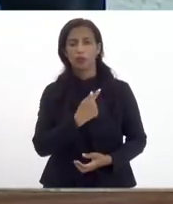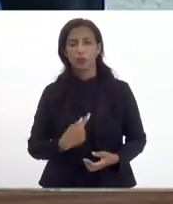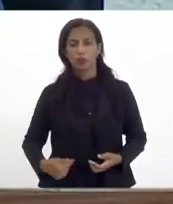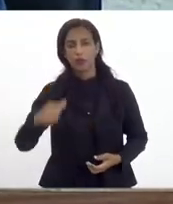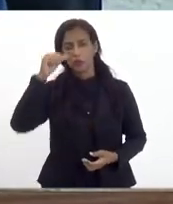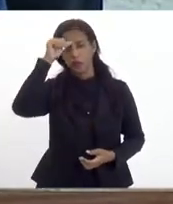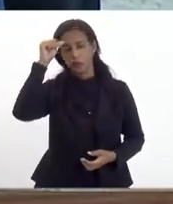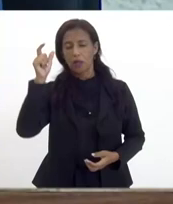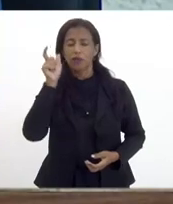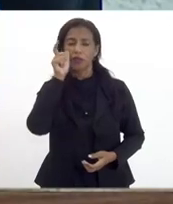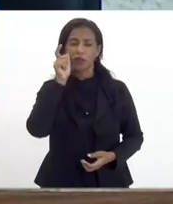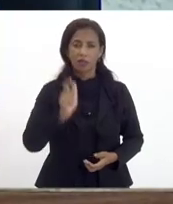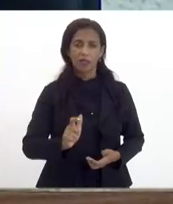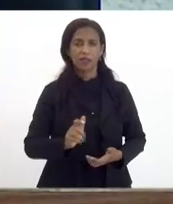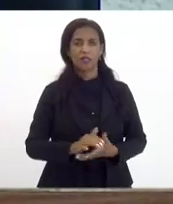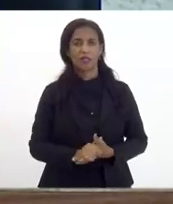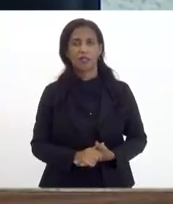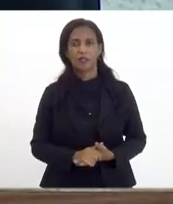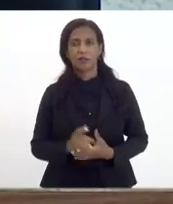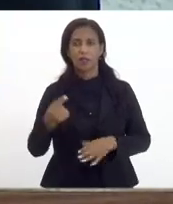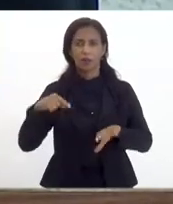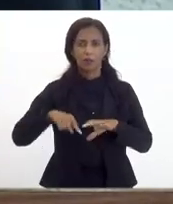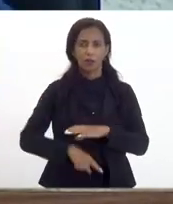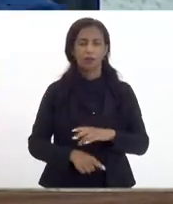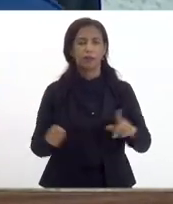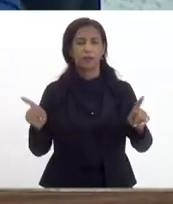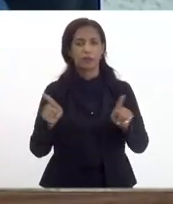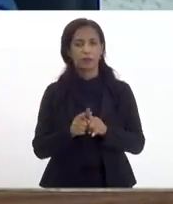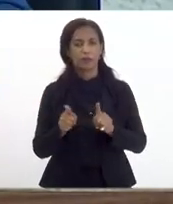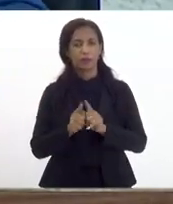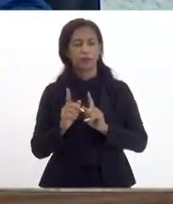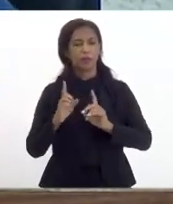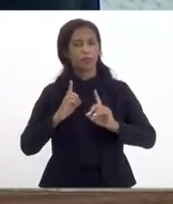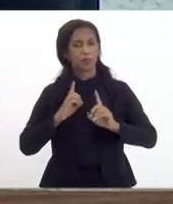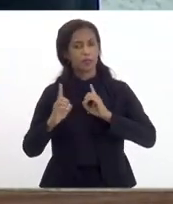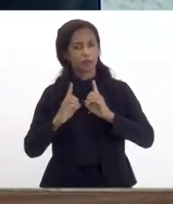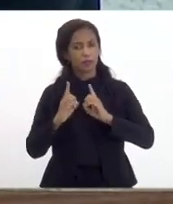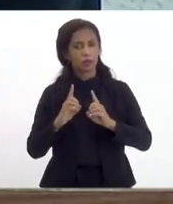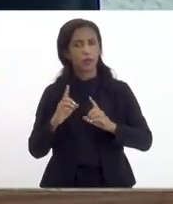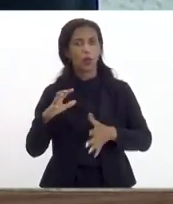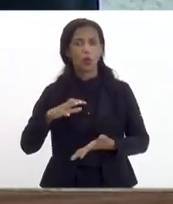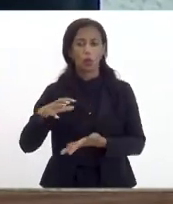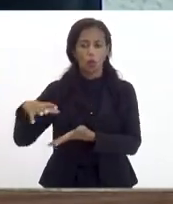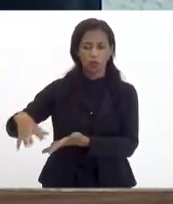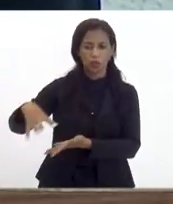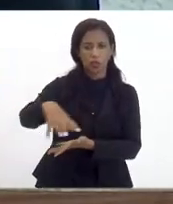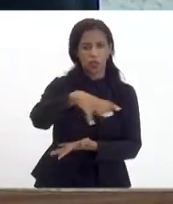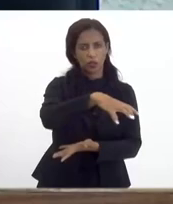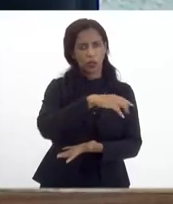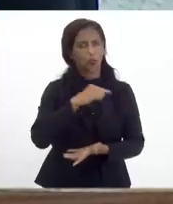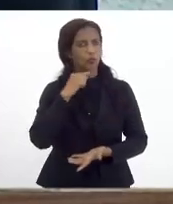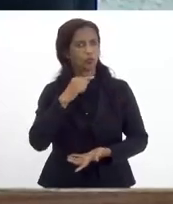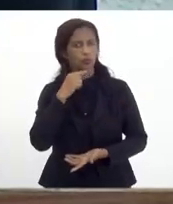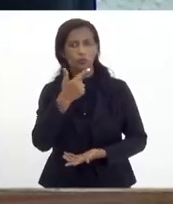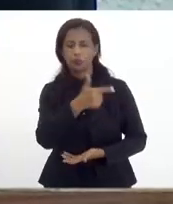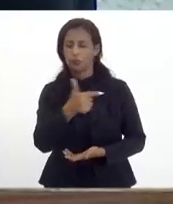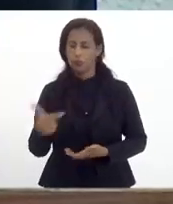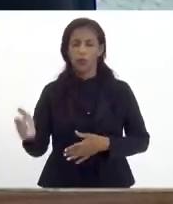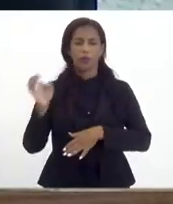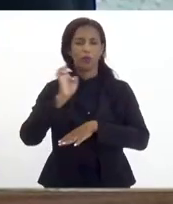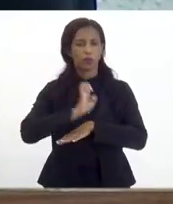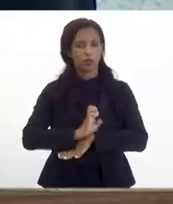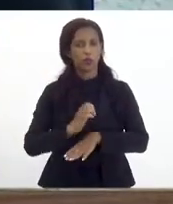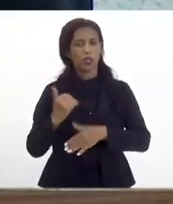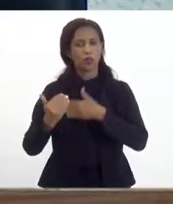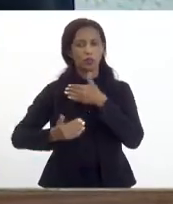está muito interessado em aprofundar também essas discussões com as regiões não tenho dúvida que o estado como